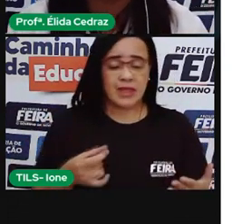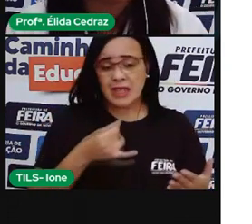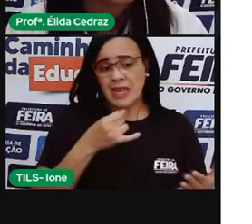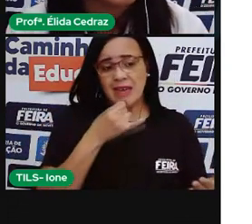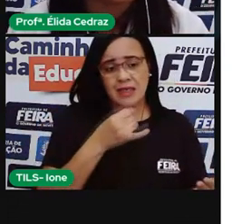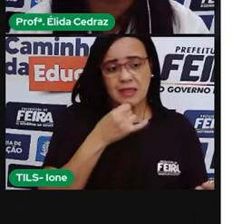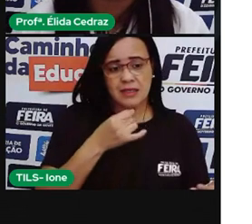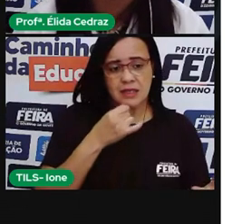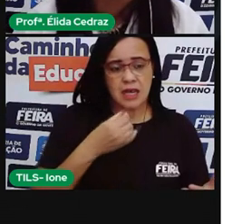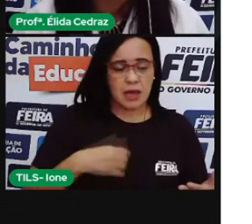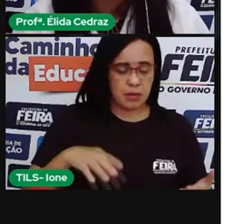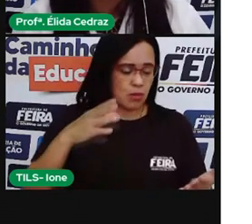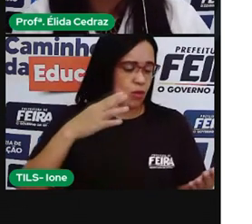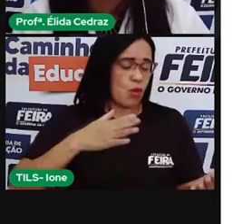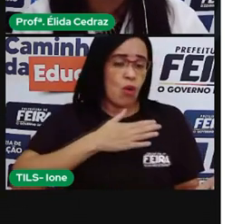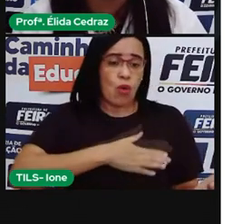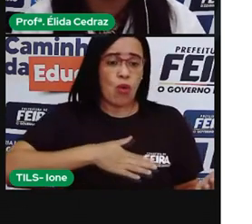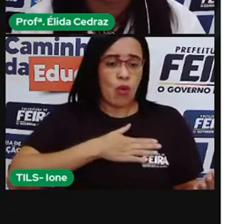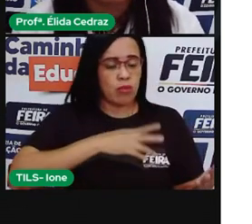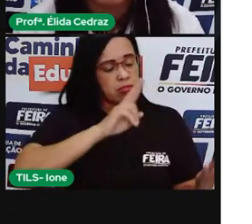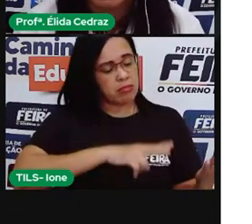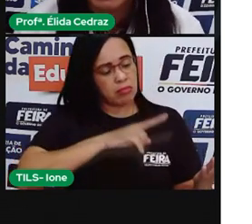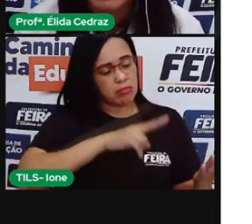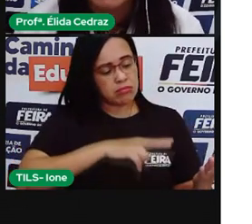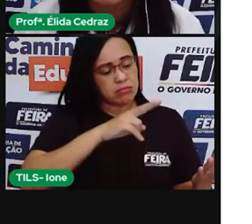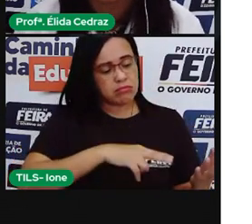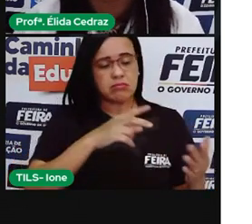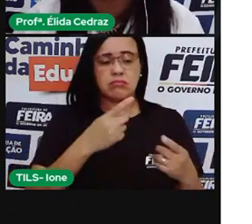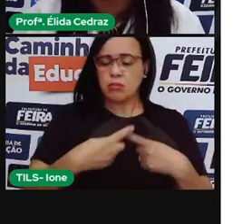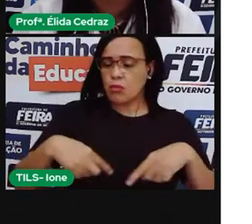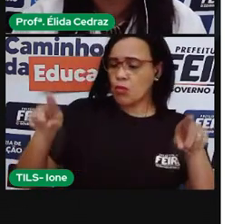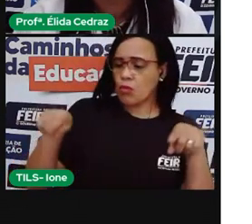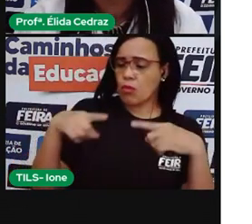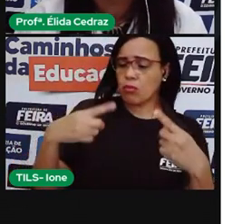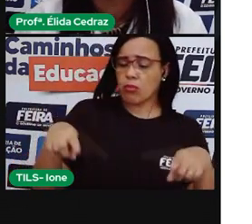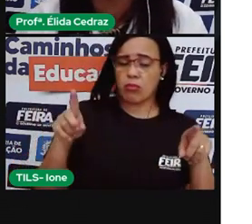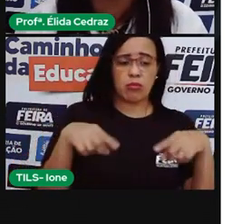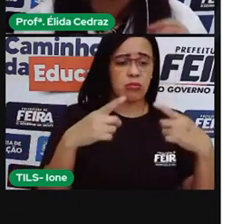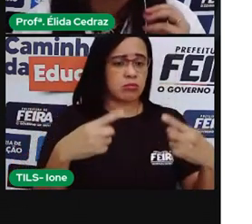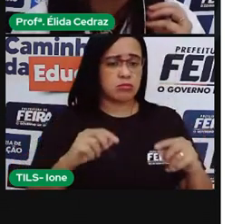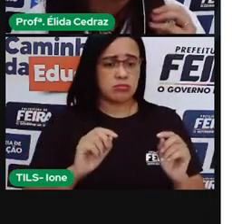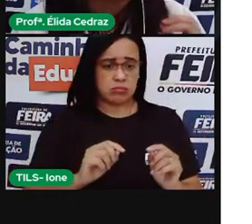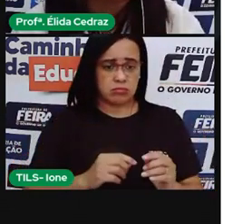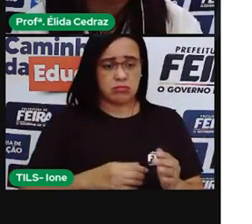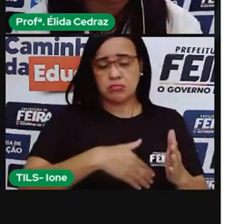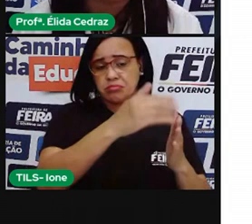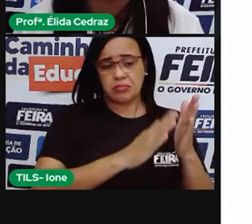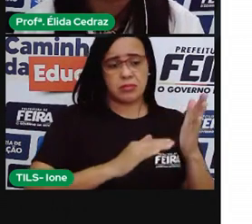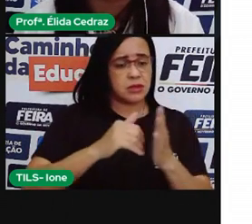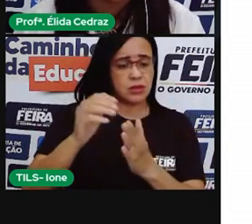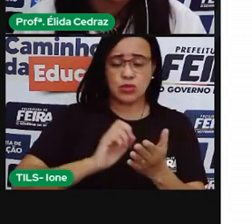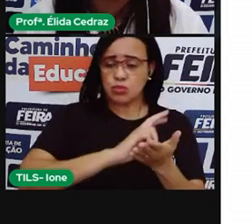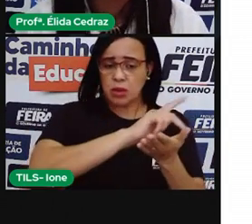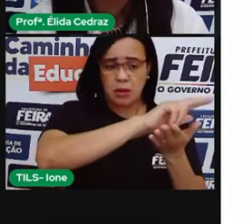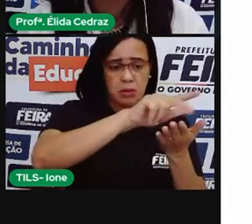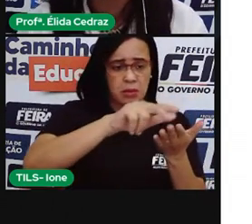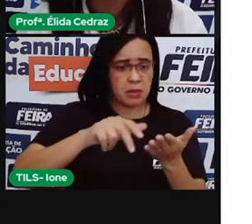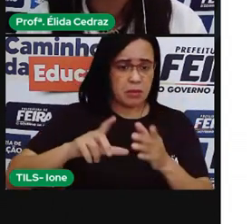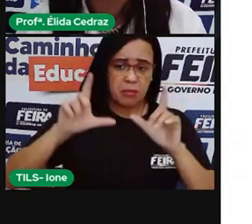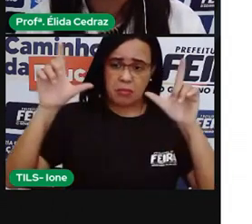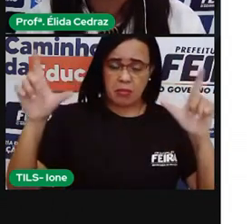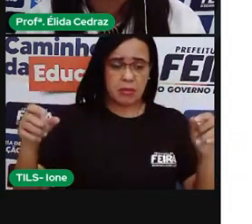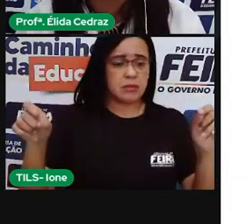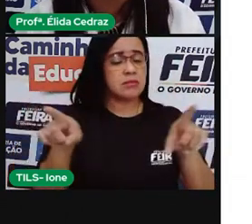músicas clássicas, de apreciar obras de arte, da pintura, das ciências, foram